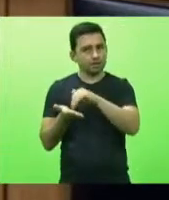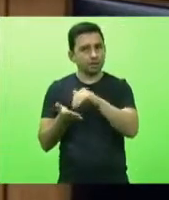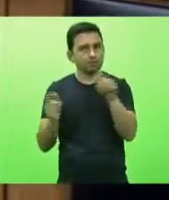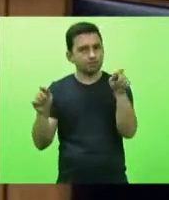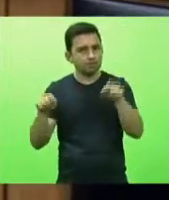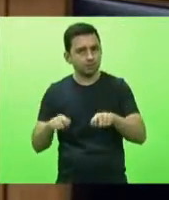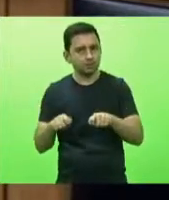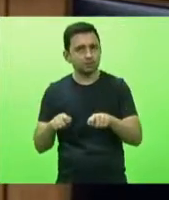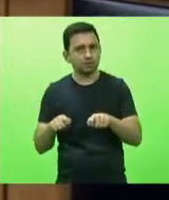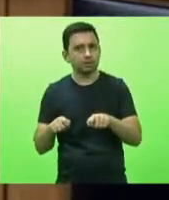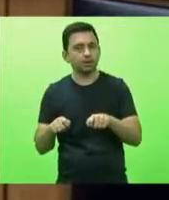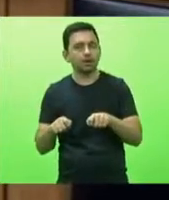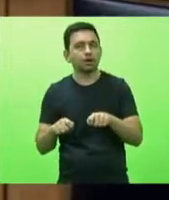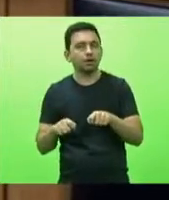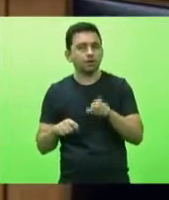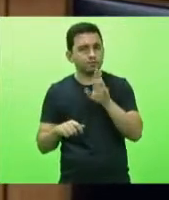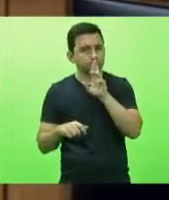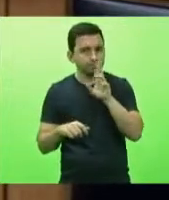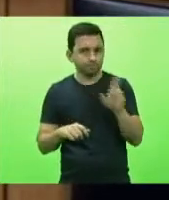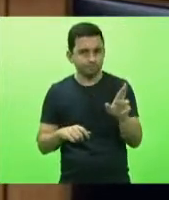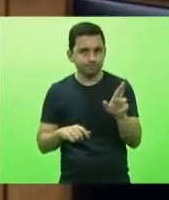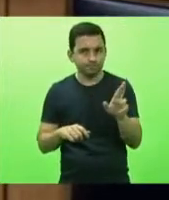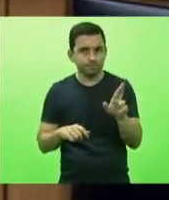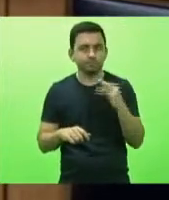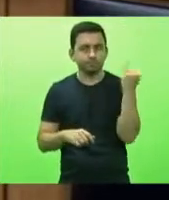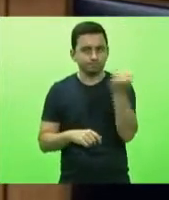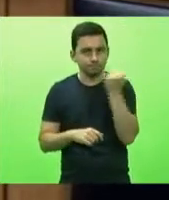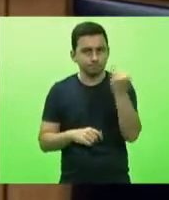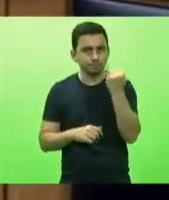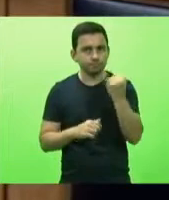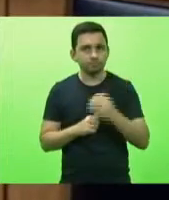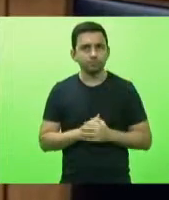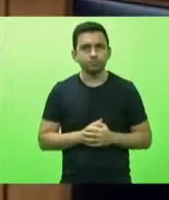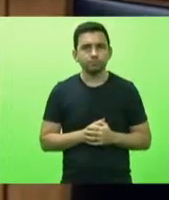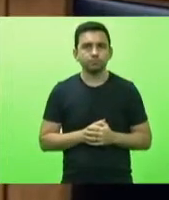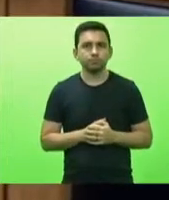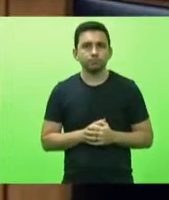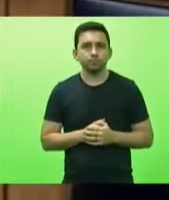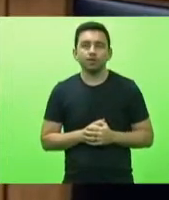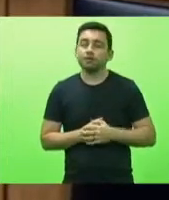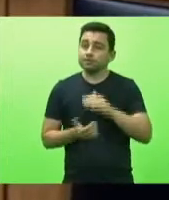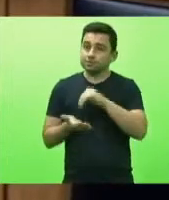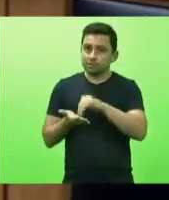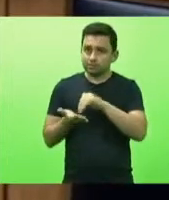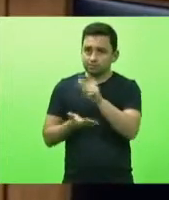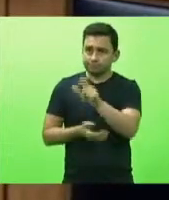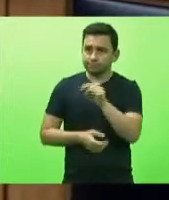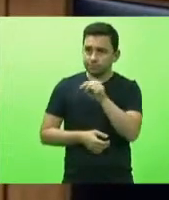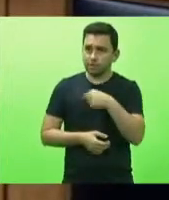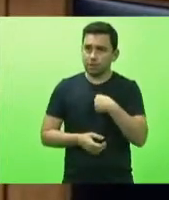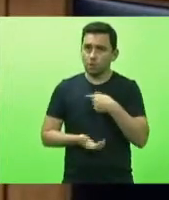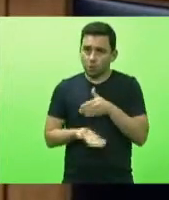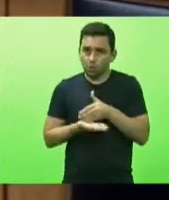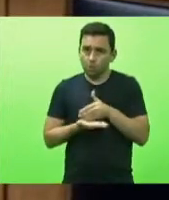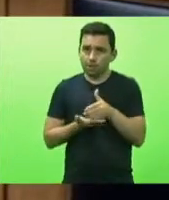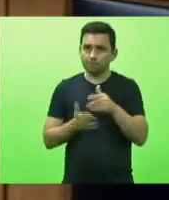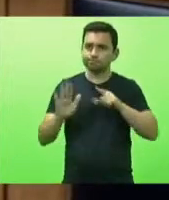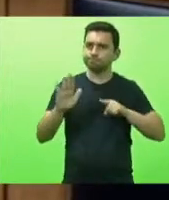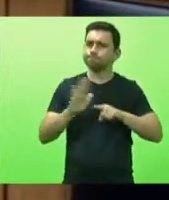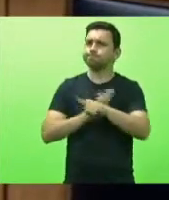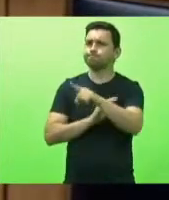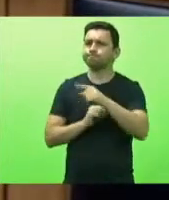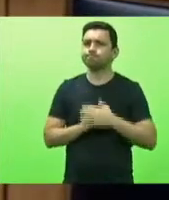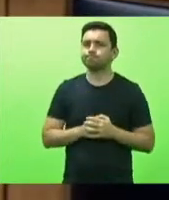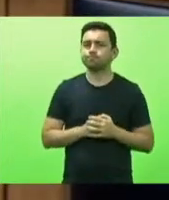fazer as suas interferências é muito importante então secretário eu começo perguntando